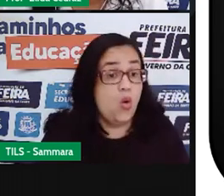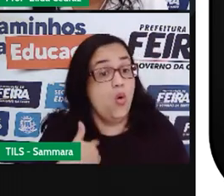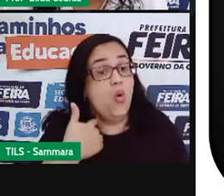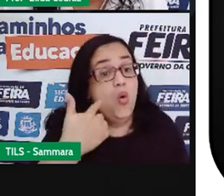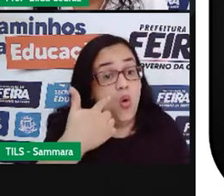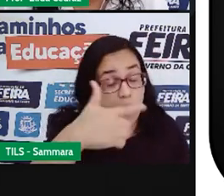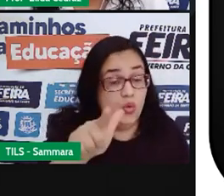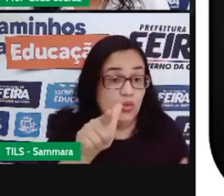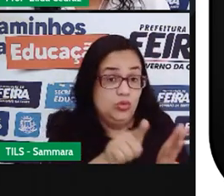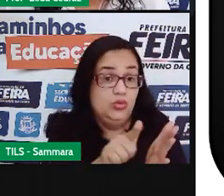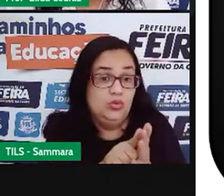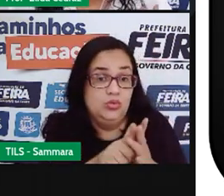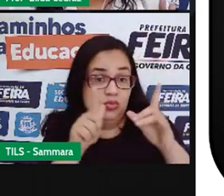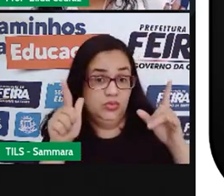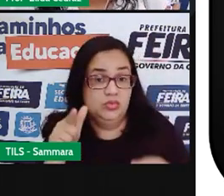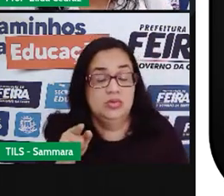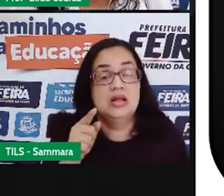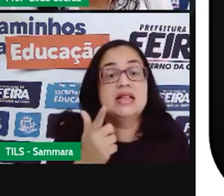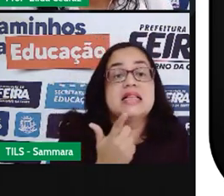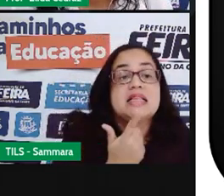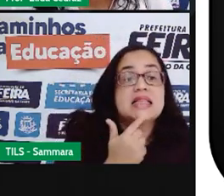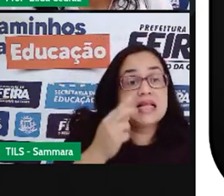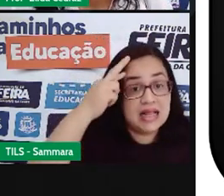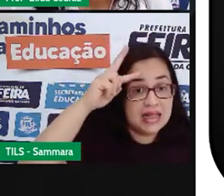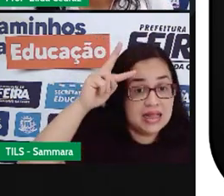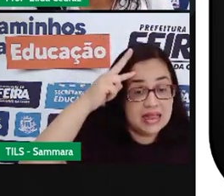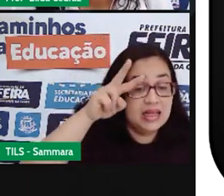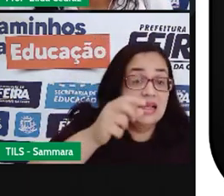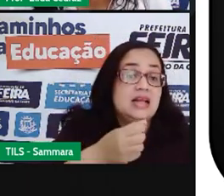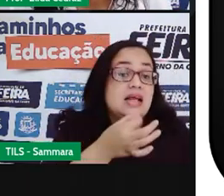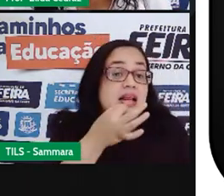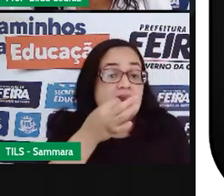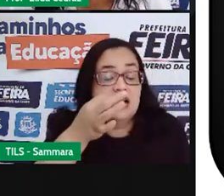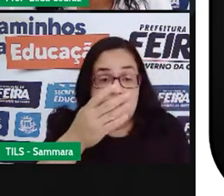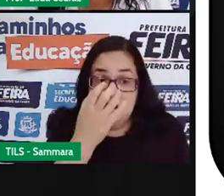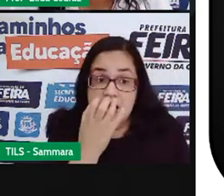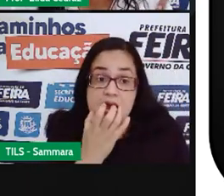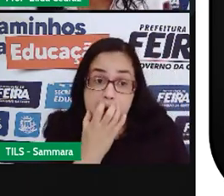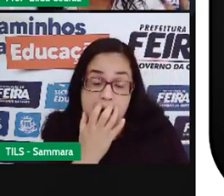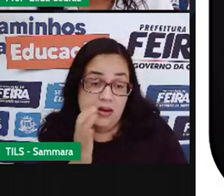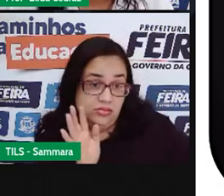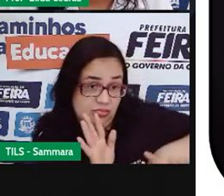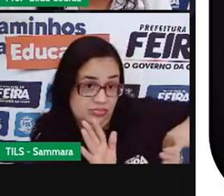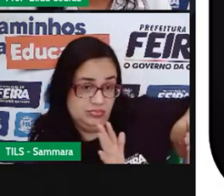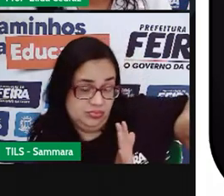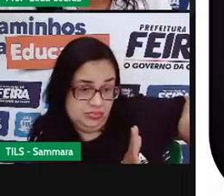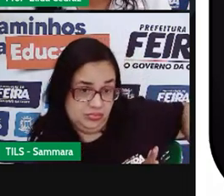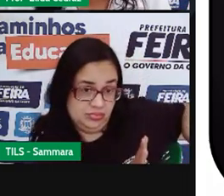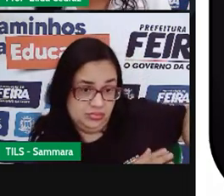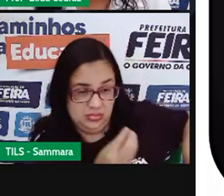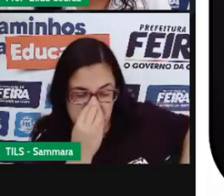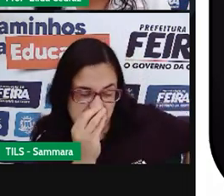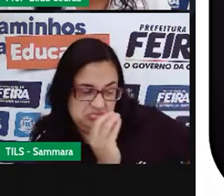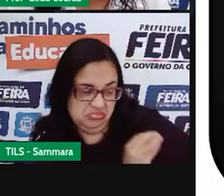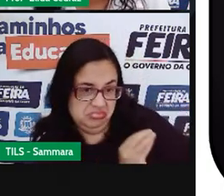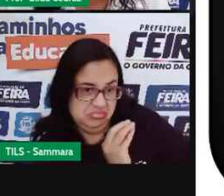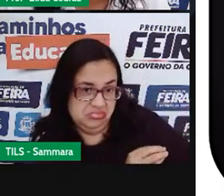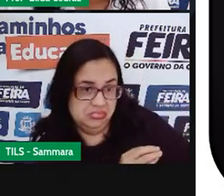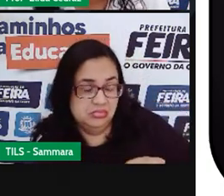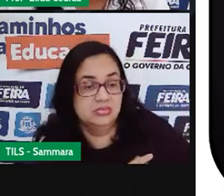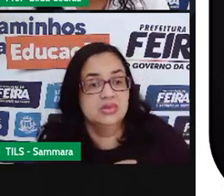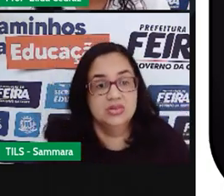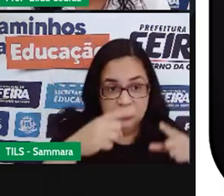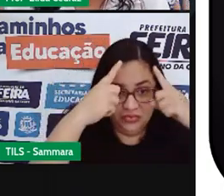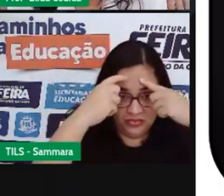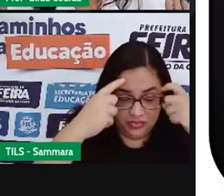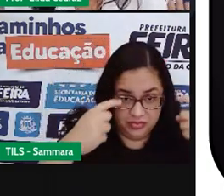Outro panfleto. Lembra que a Pró vai divulgar a ideia de abandono de animais, né? Que abandono de animais é um tipo de